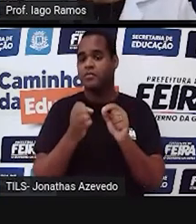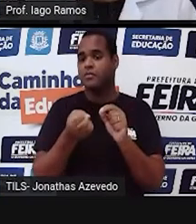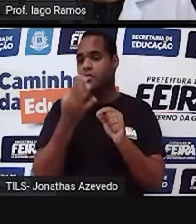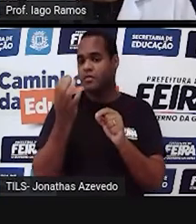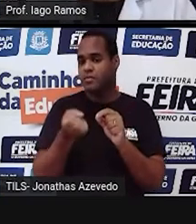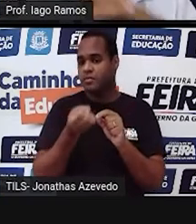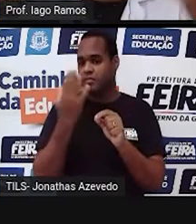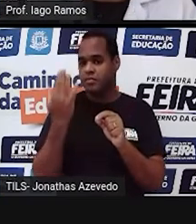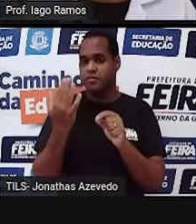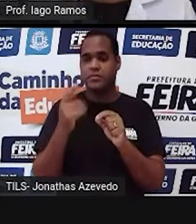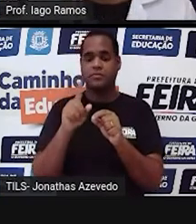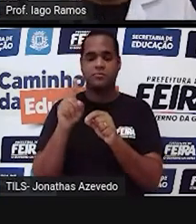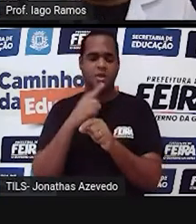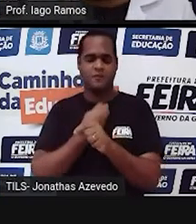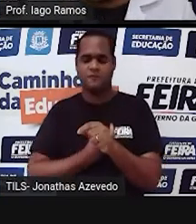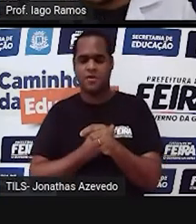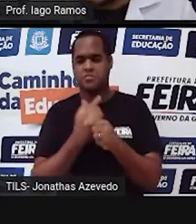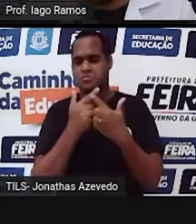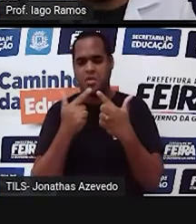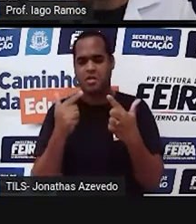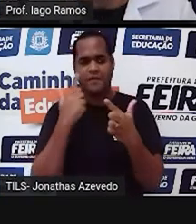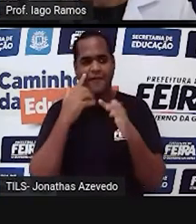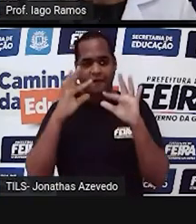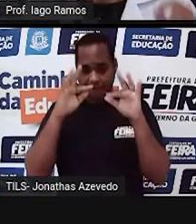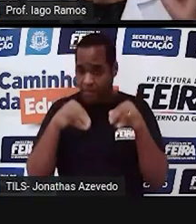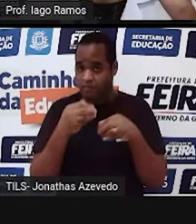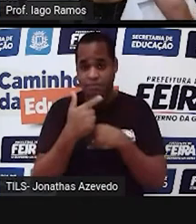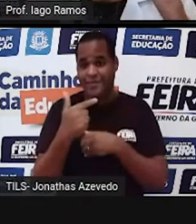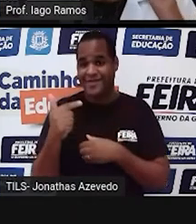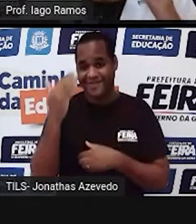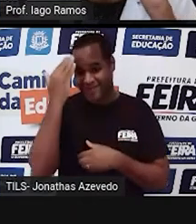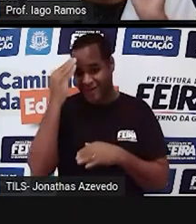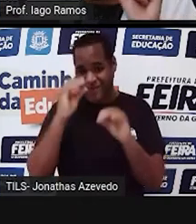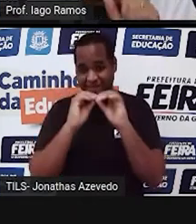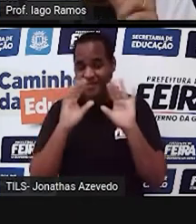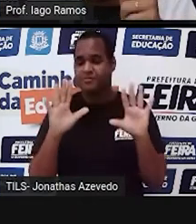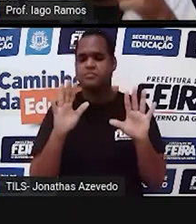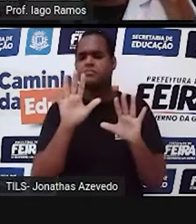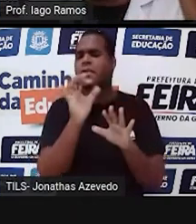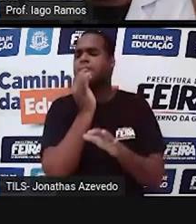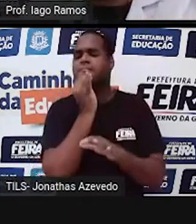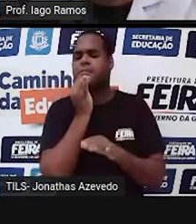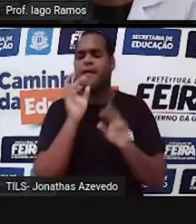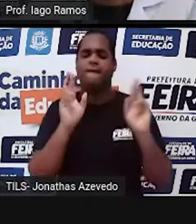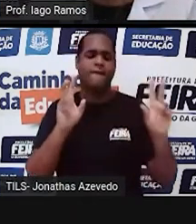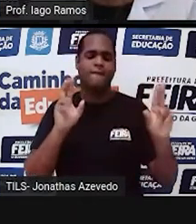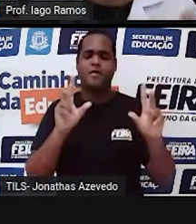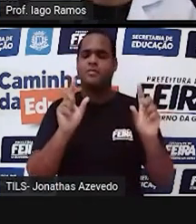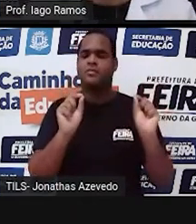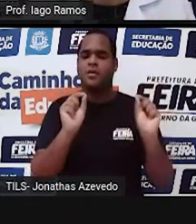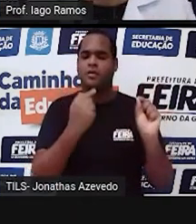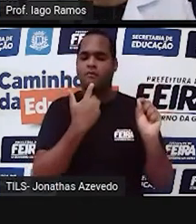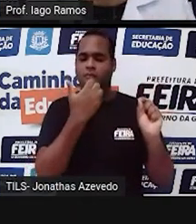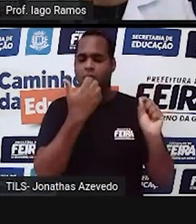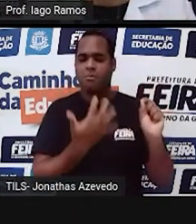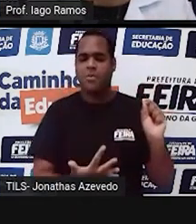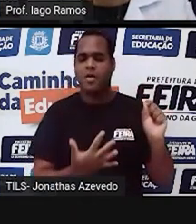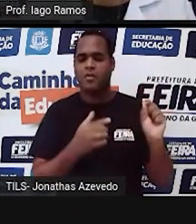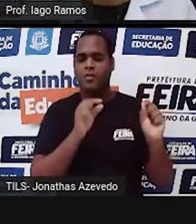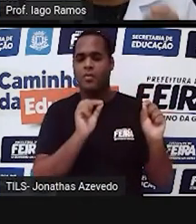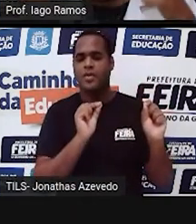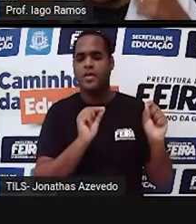Porque nunca se acabam. Só que a diferença que eu tinha falado, que eu tinha